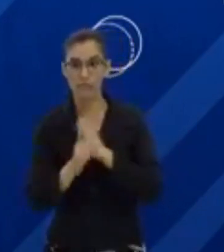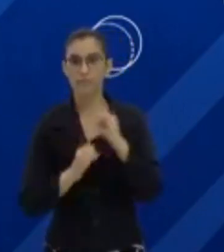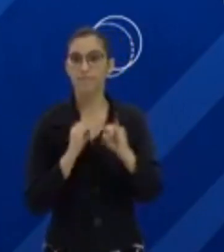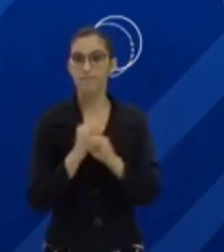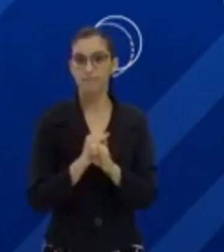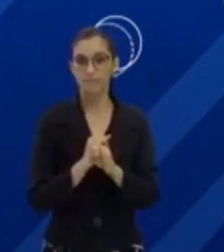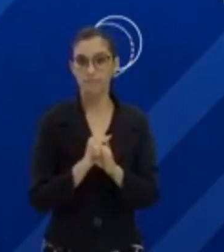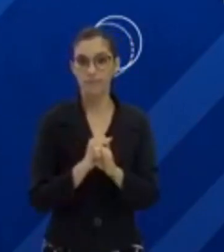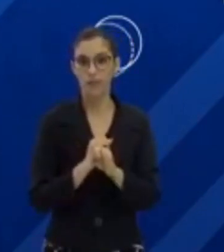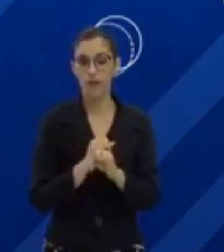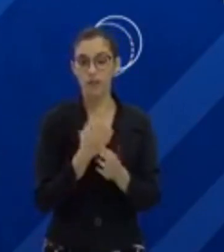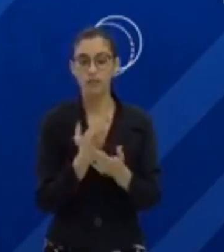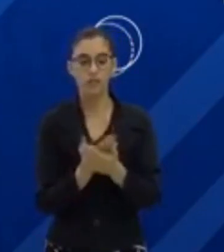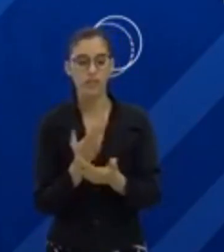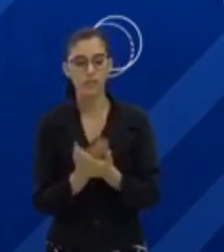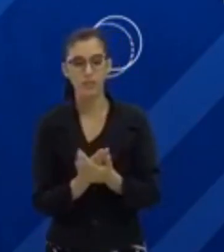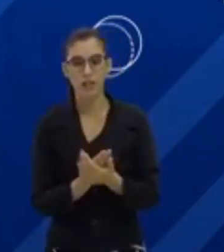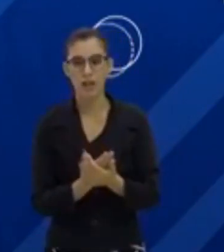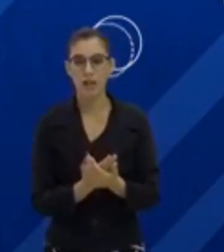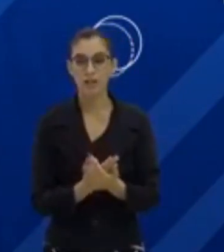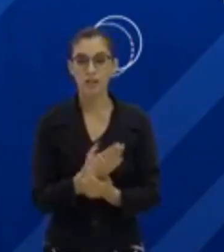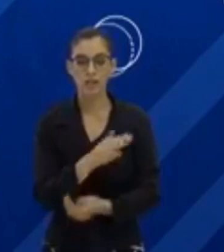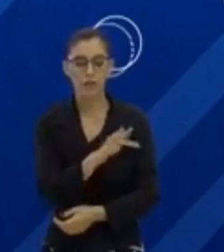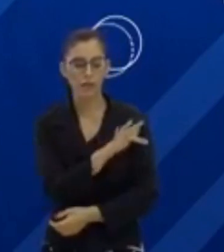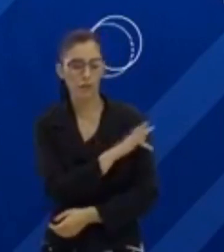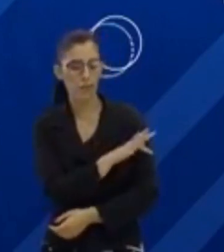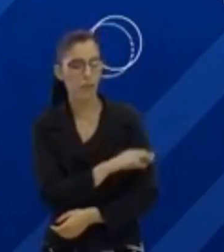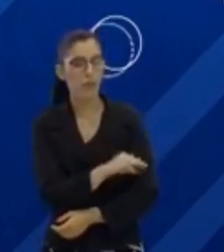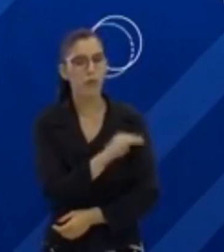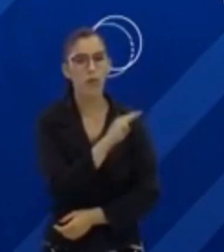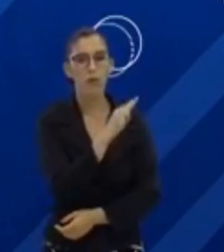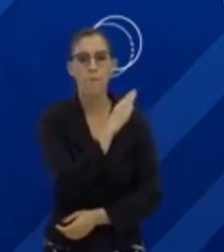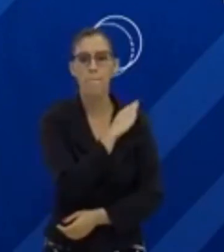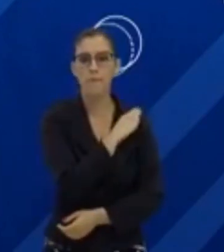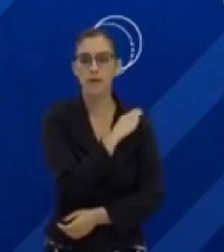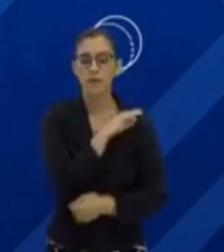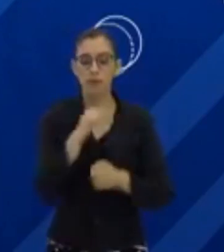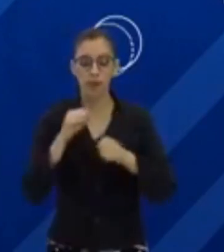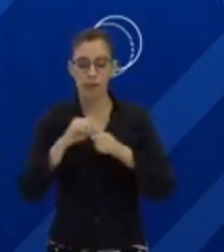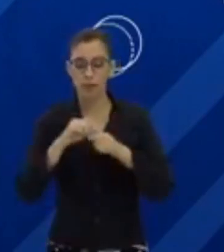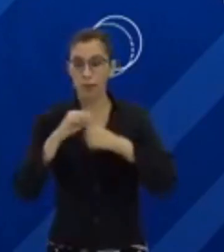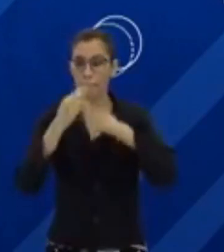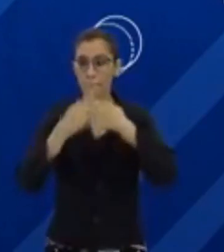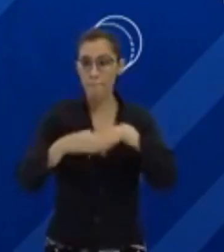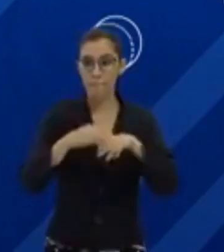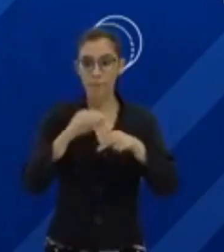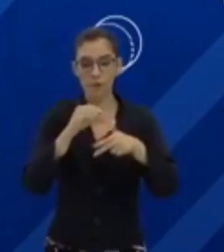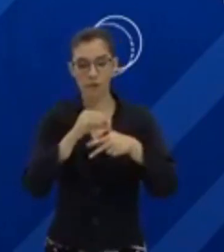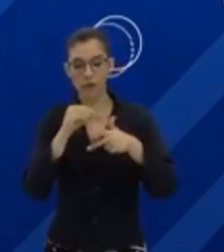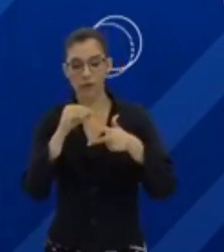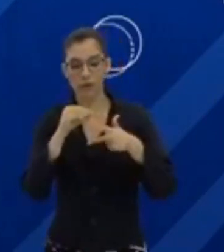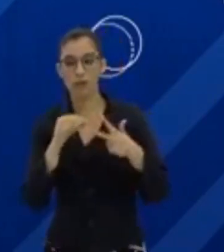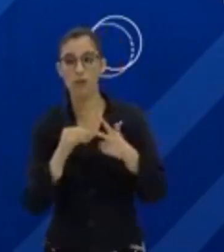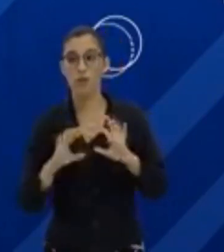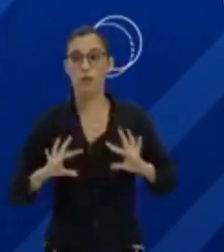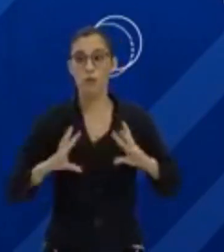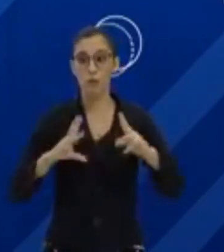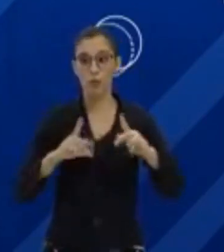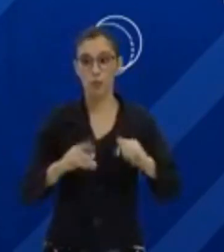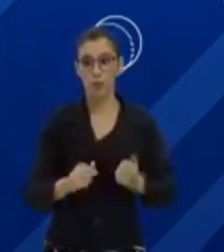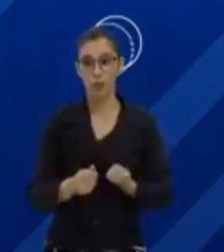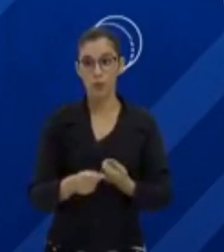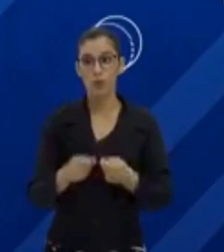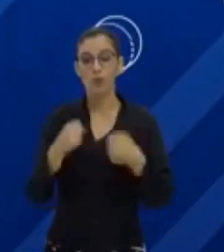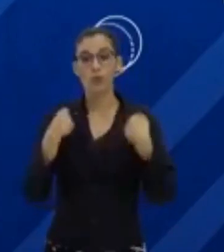aulas não possuem nivelamento, ou seja, você é aluno de ensino fundamental, você é aluno de ensino médio, e você que vai fazer a prova do Enem pode assistir